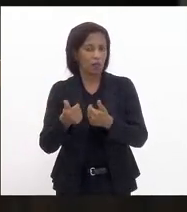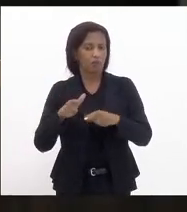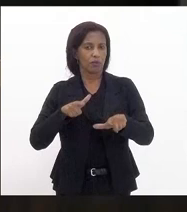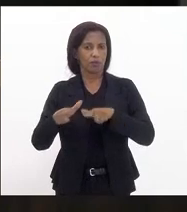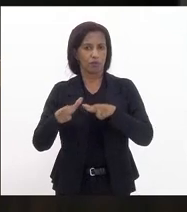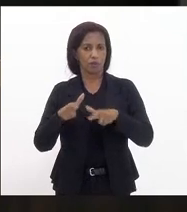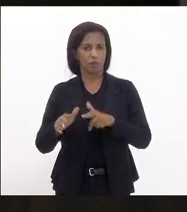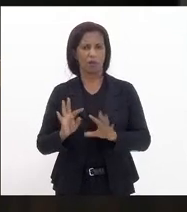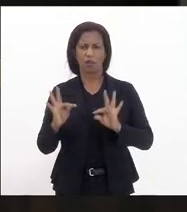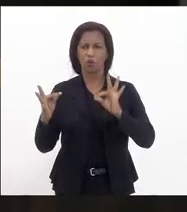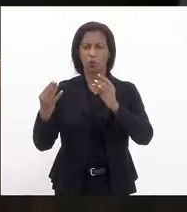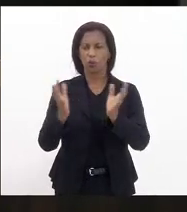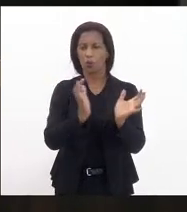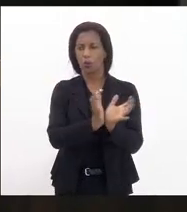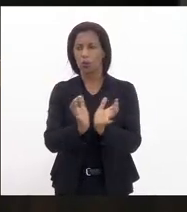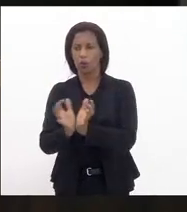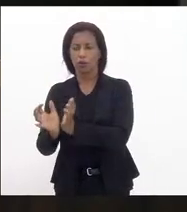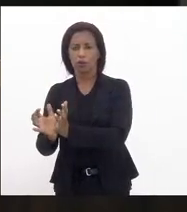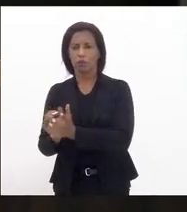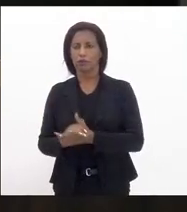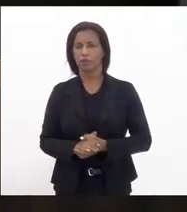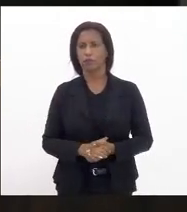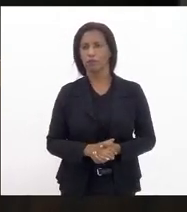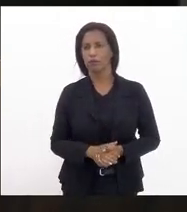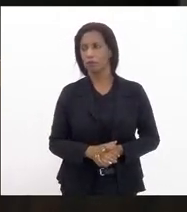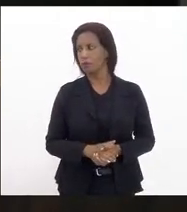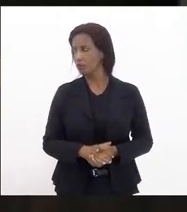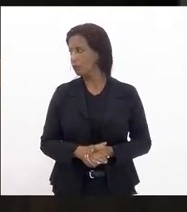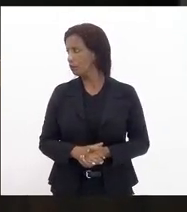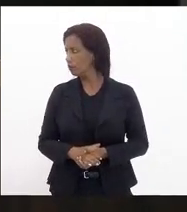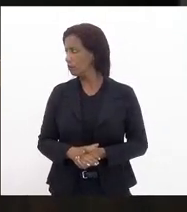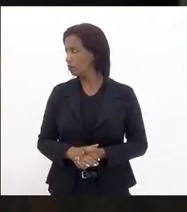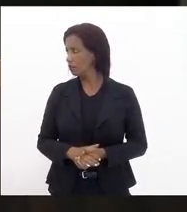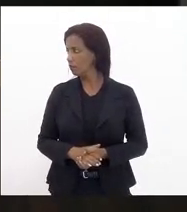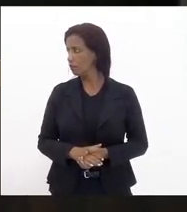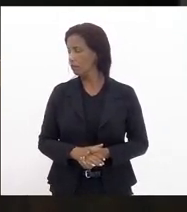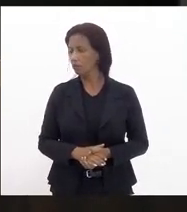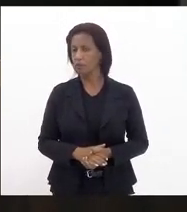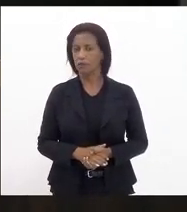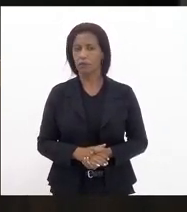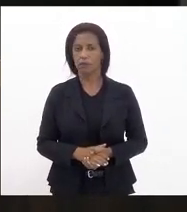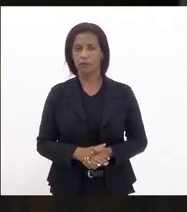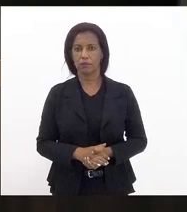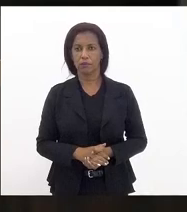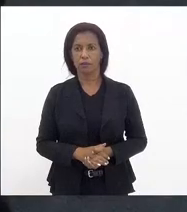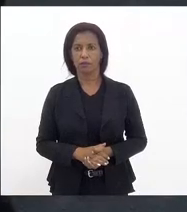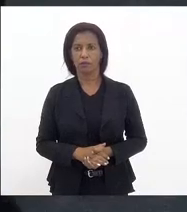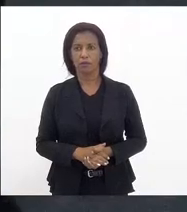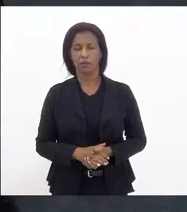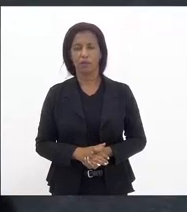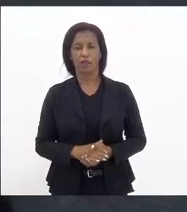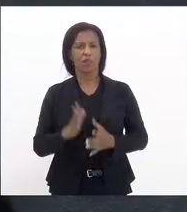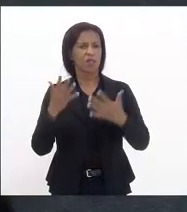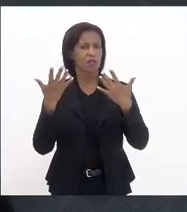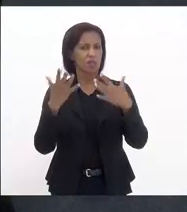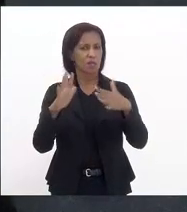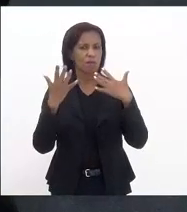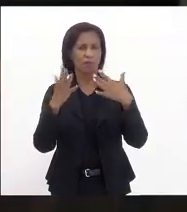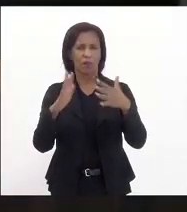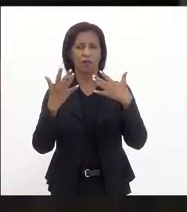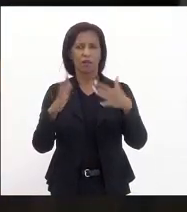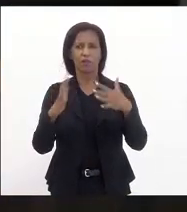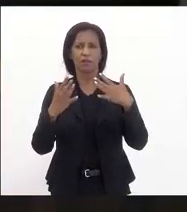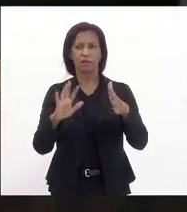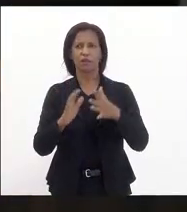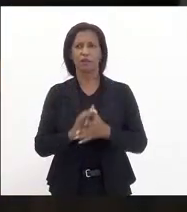aliás toda a comissão que vossa excelência conduz sempre traça um caminho de sucesso parabéns